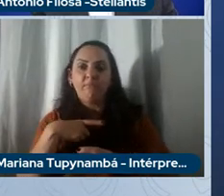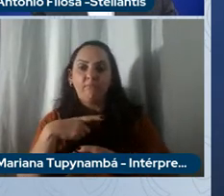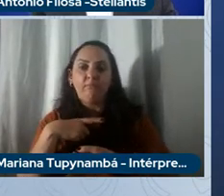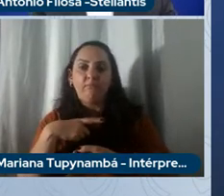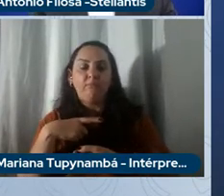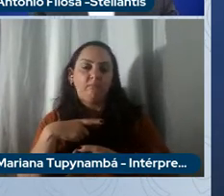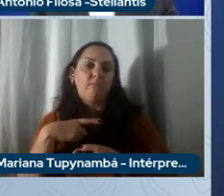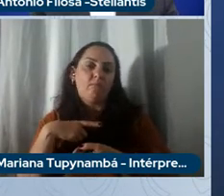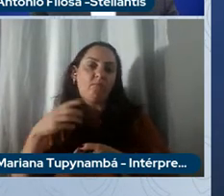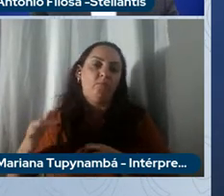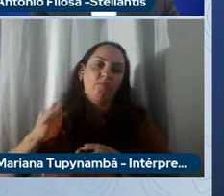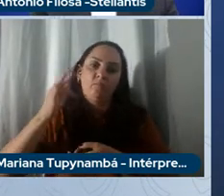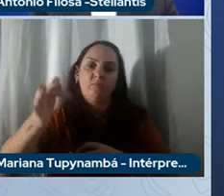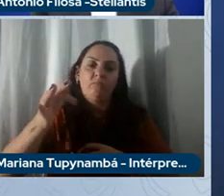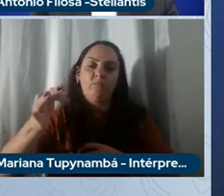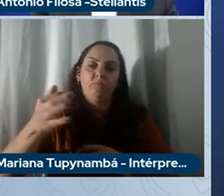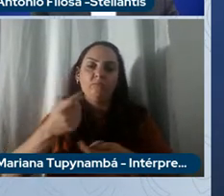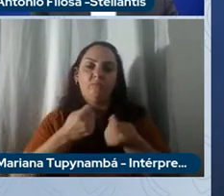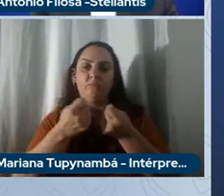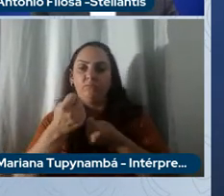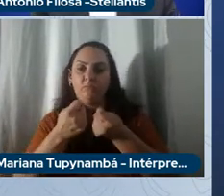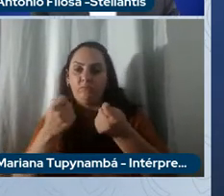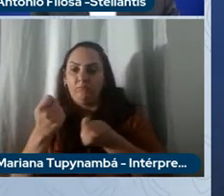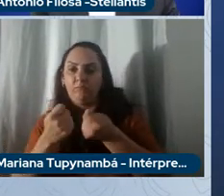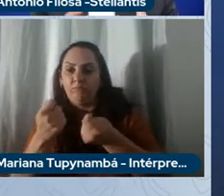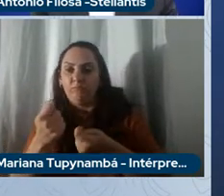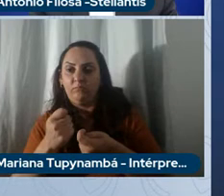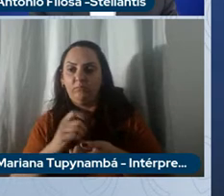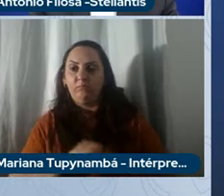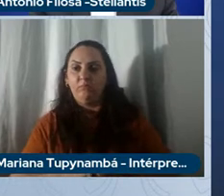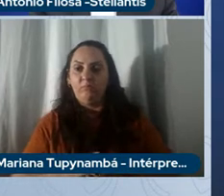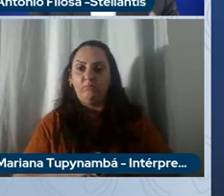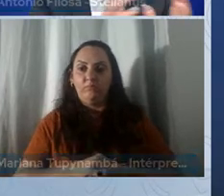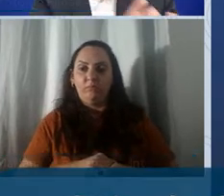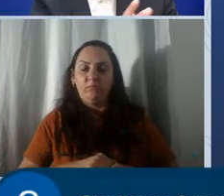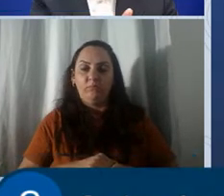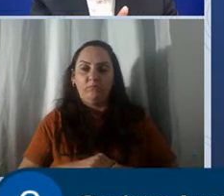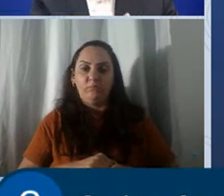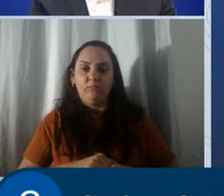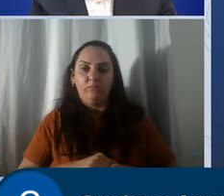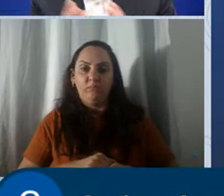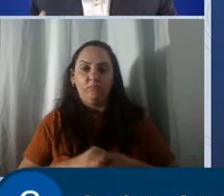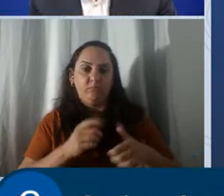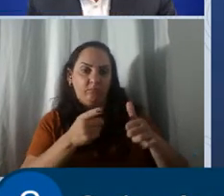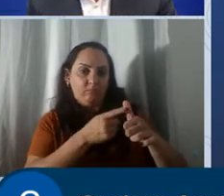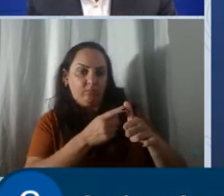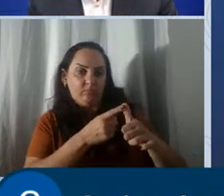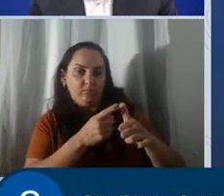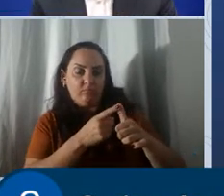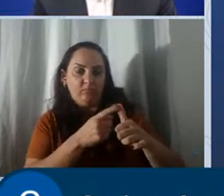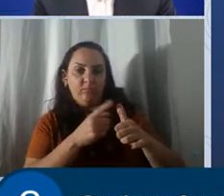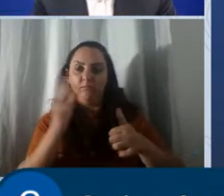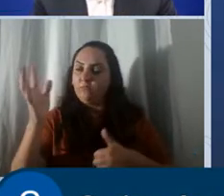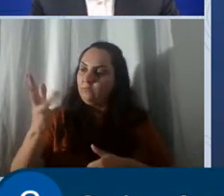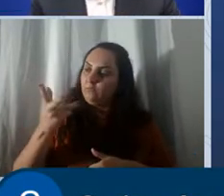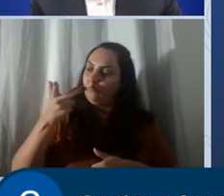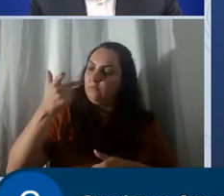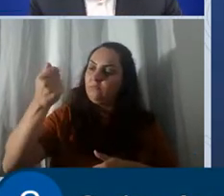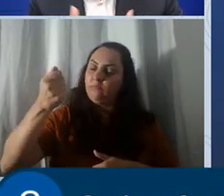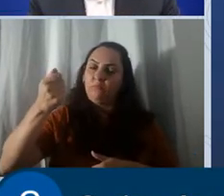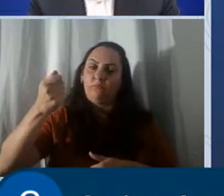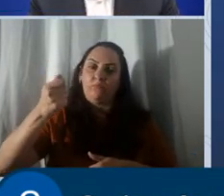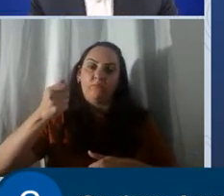nosso futuro de negócios com tudo isso queremos ser o número um em qualidade de serviço e qualidade de produtos